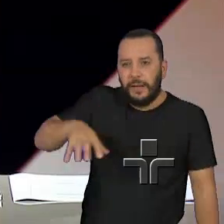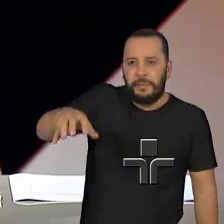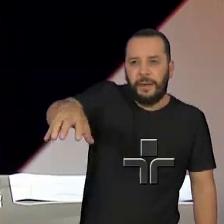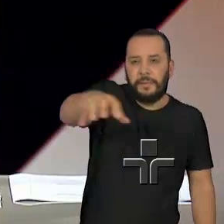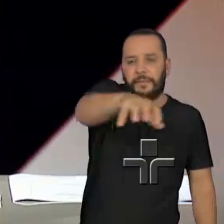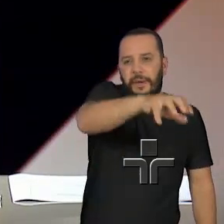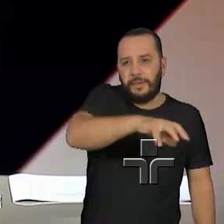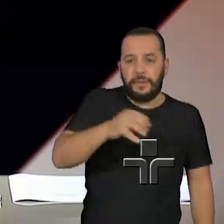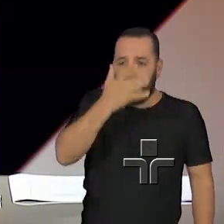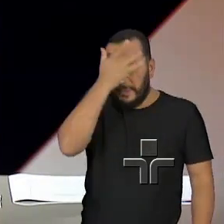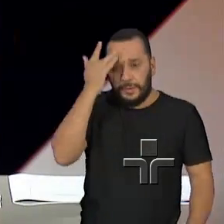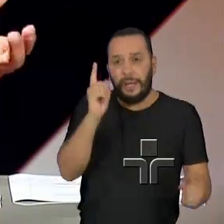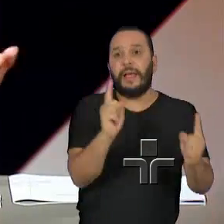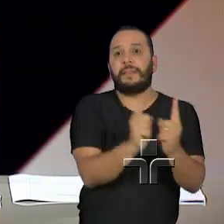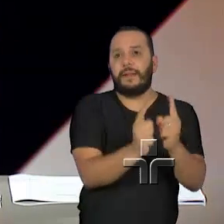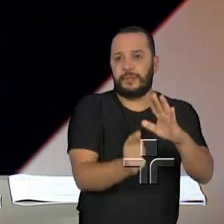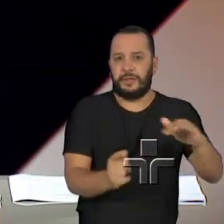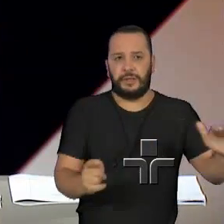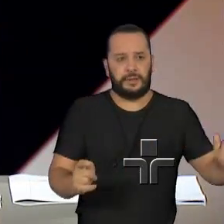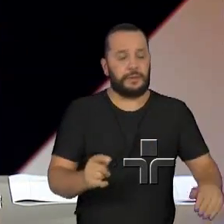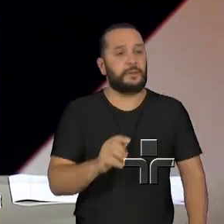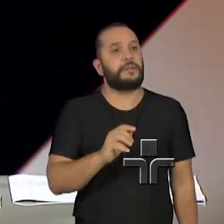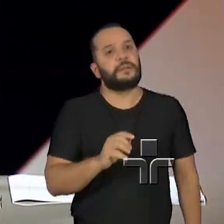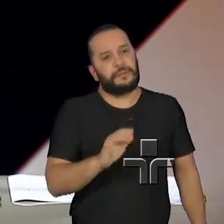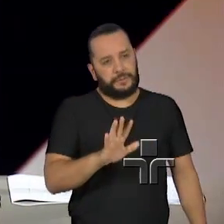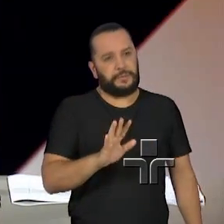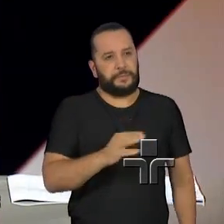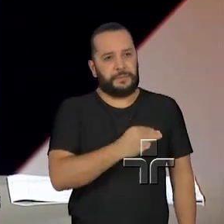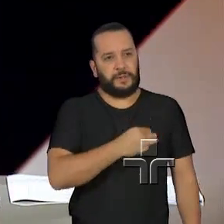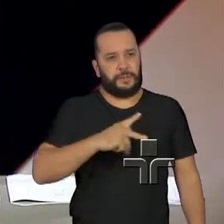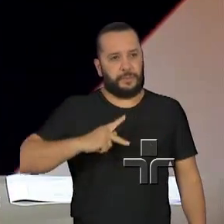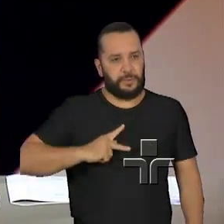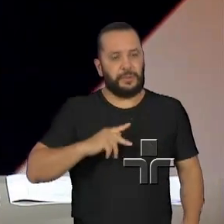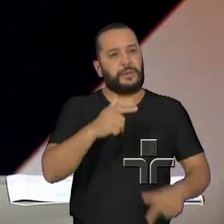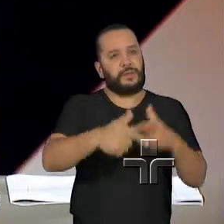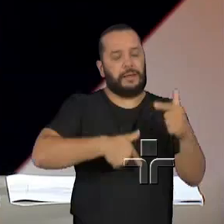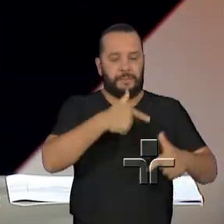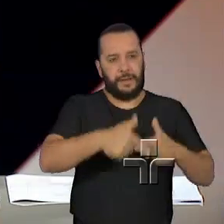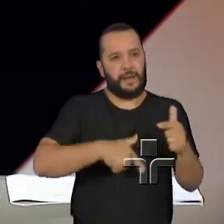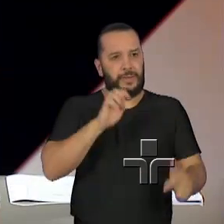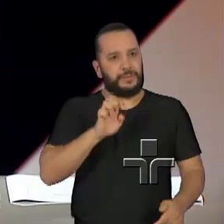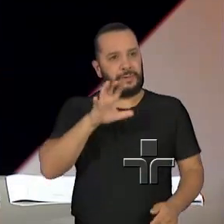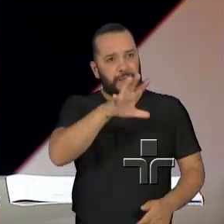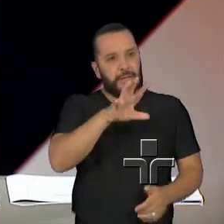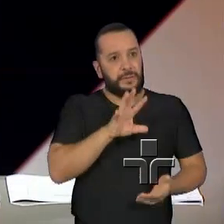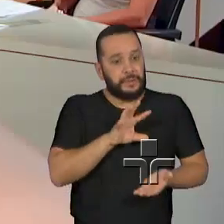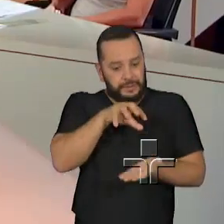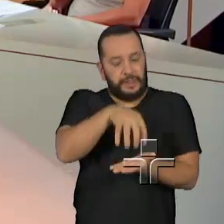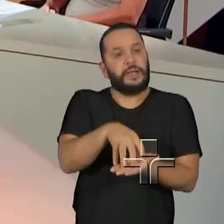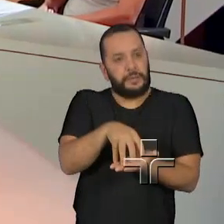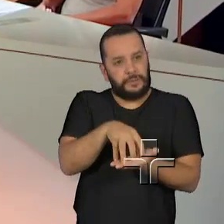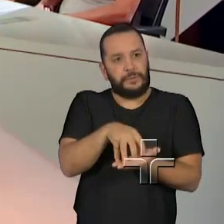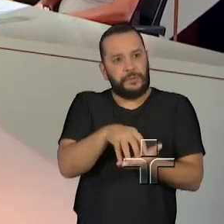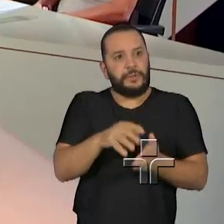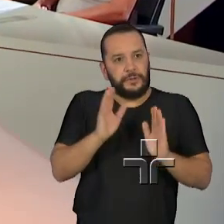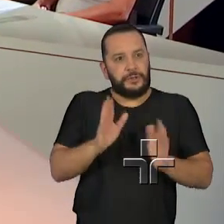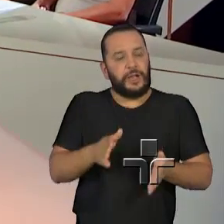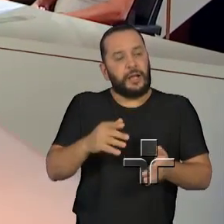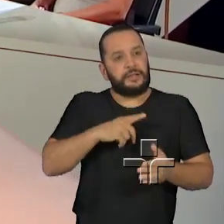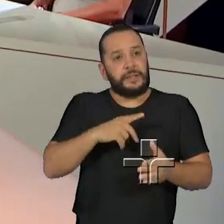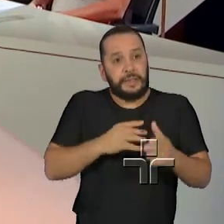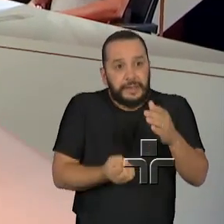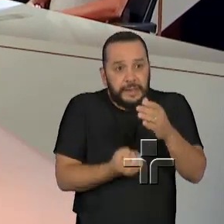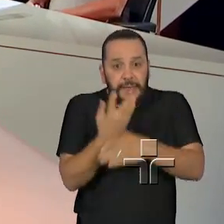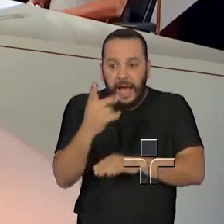Então, Bia, o Ministério Público acaba no Estado todo trabalhando como esse centro de integração de políticas públicas. E